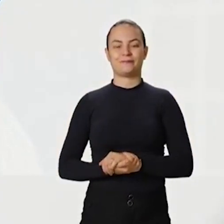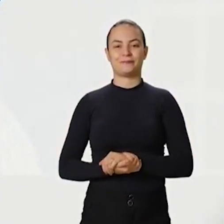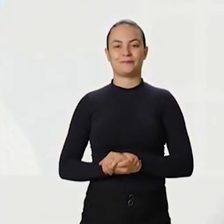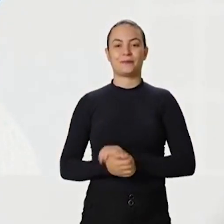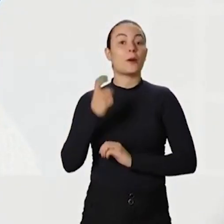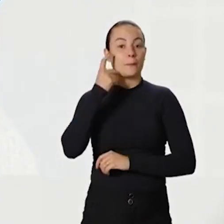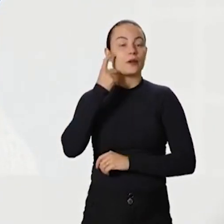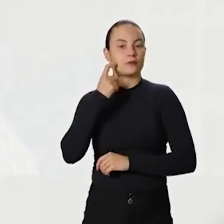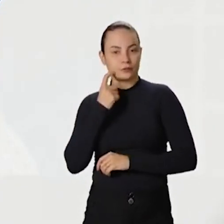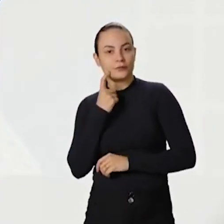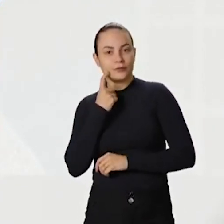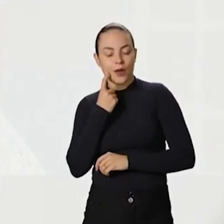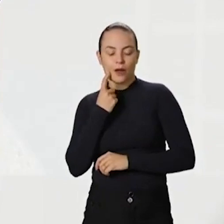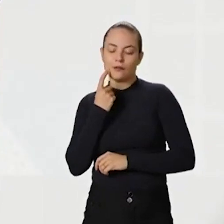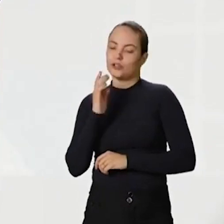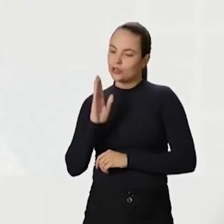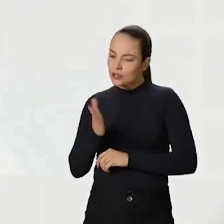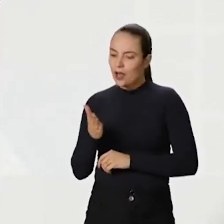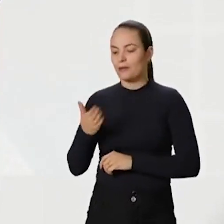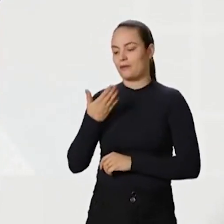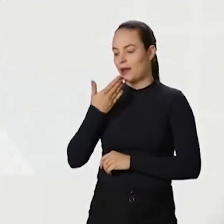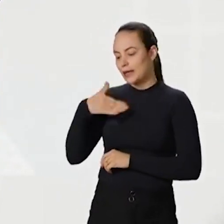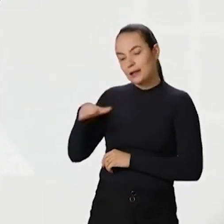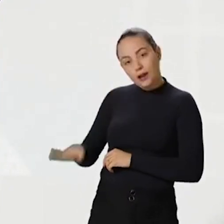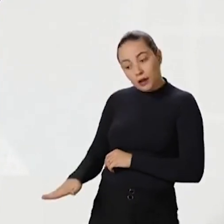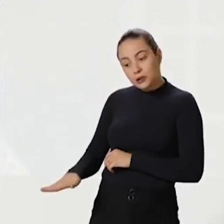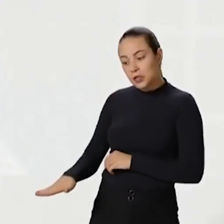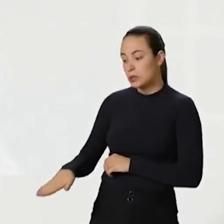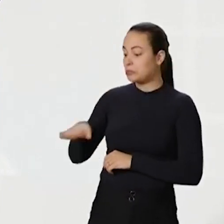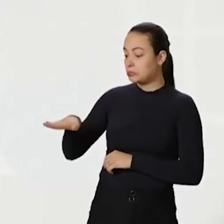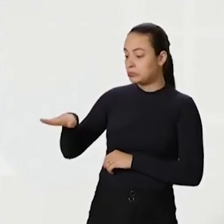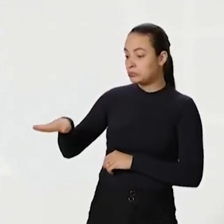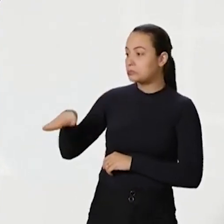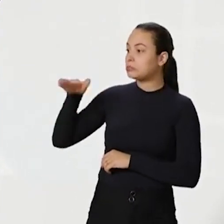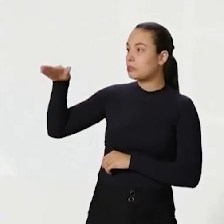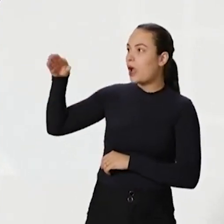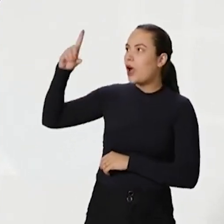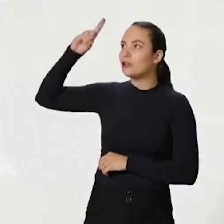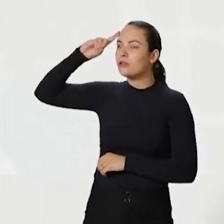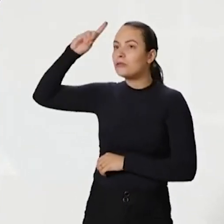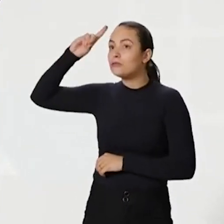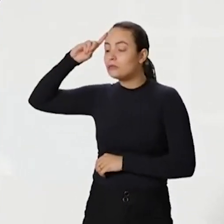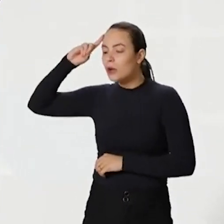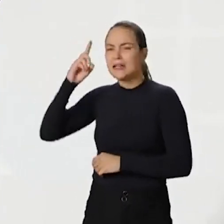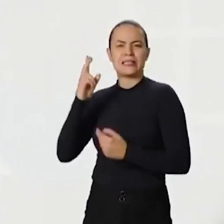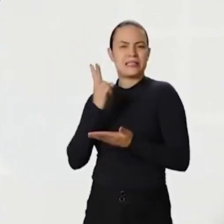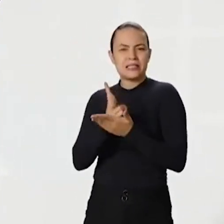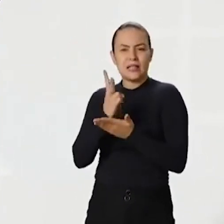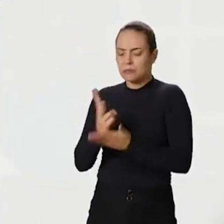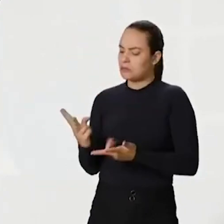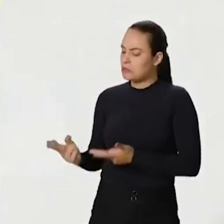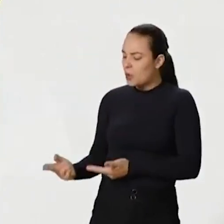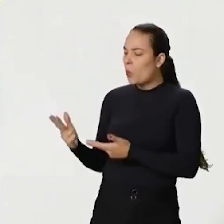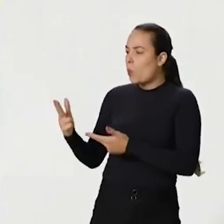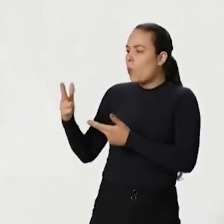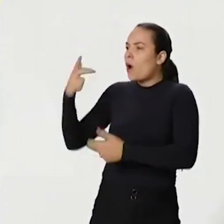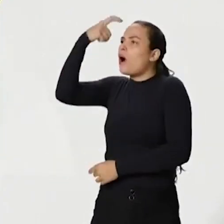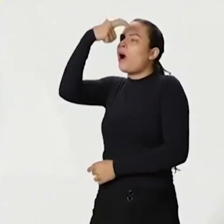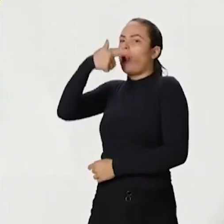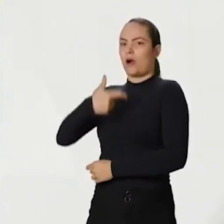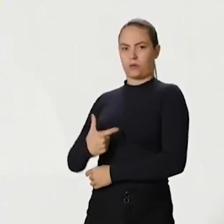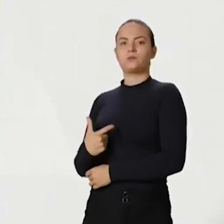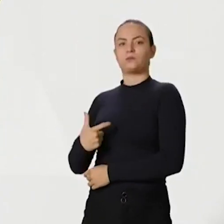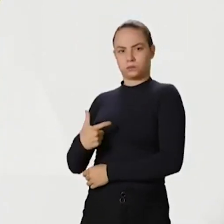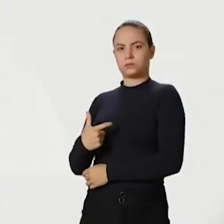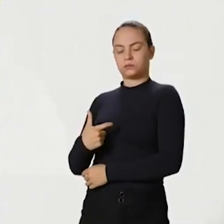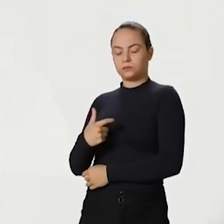Marcos Rogério foi uma criança, um adolescente, um adulto. Marcos Rogério sempre foi a mesma pessoa. Ele apoia